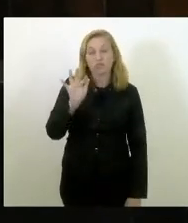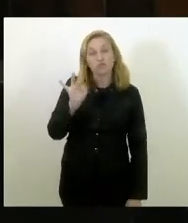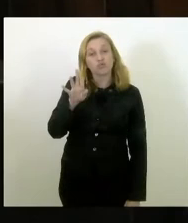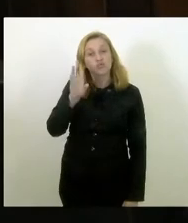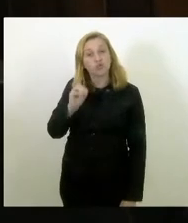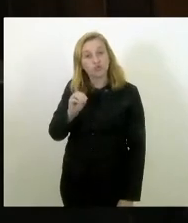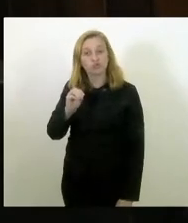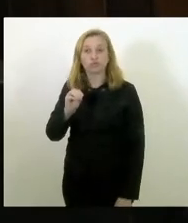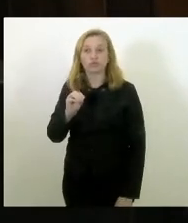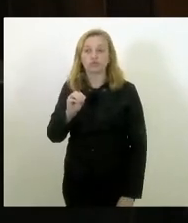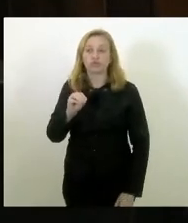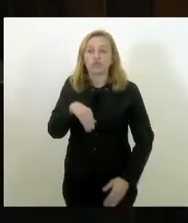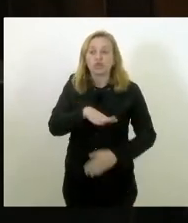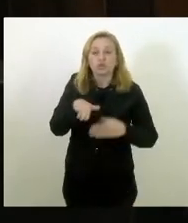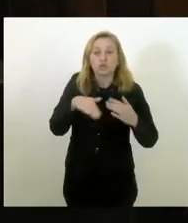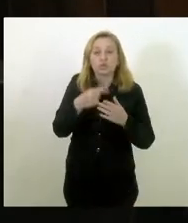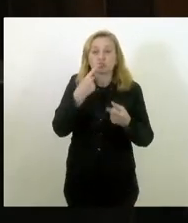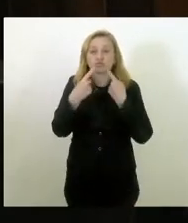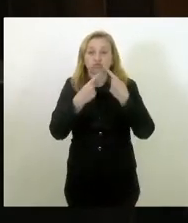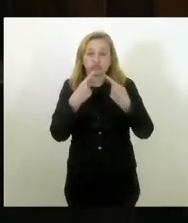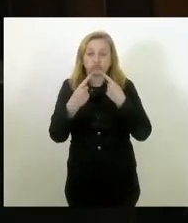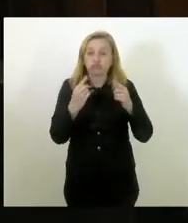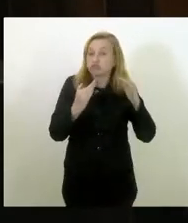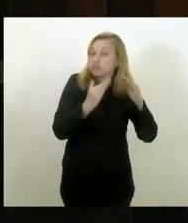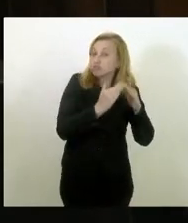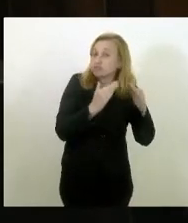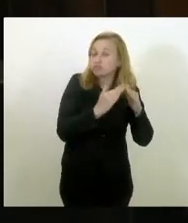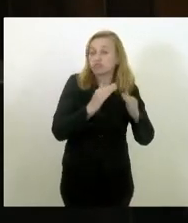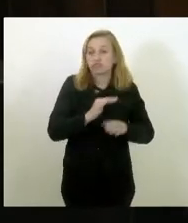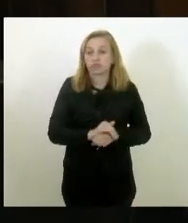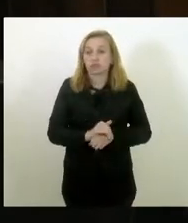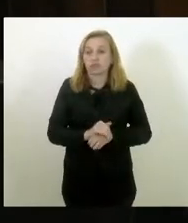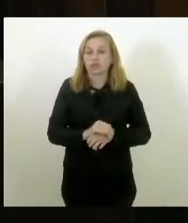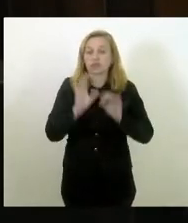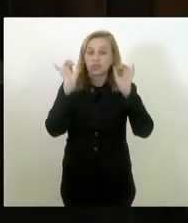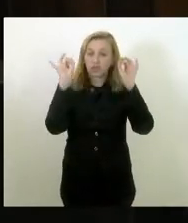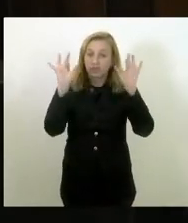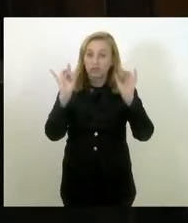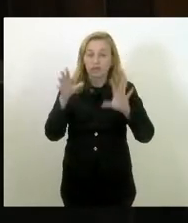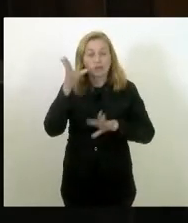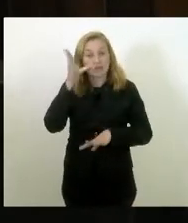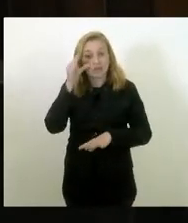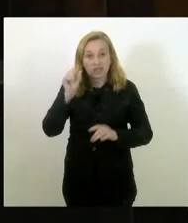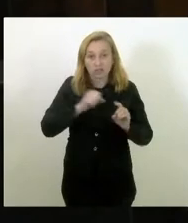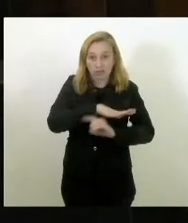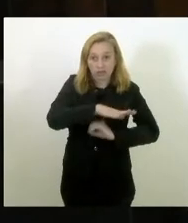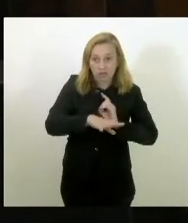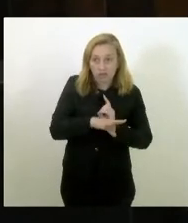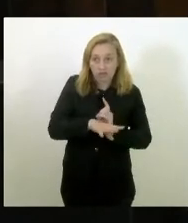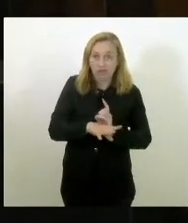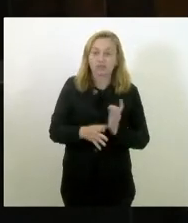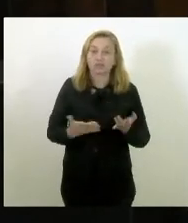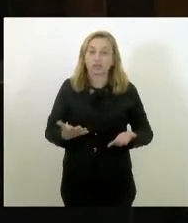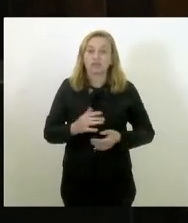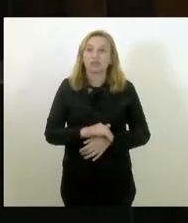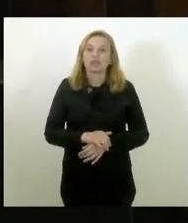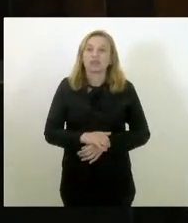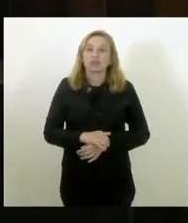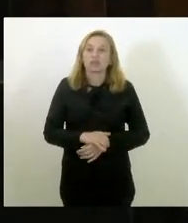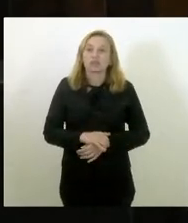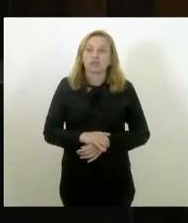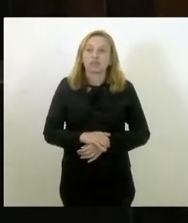que traz todo o debate sobre habitação de especial interesse social e acaba que